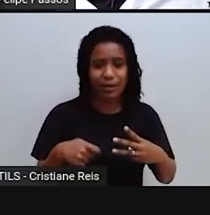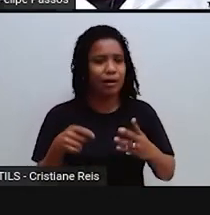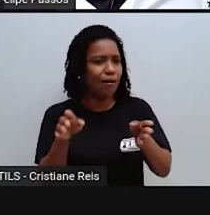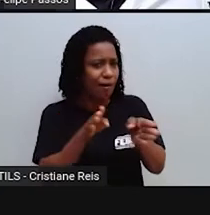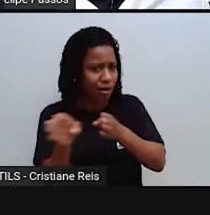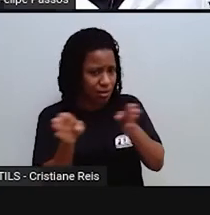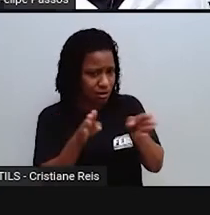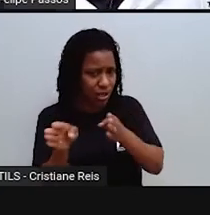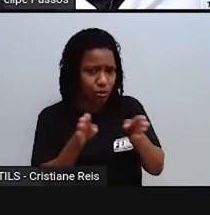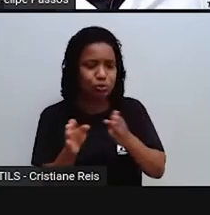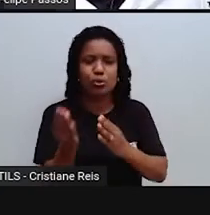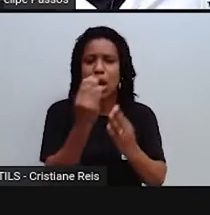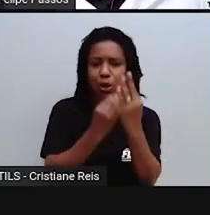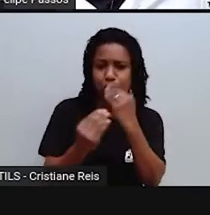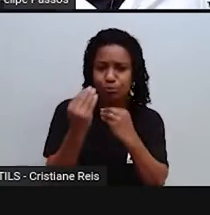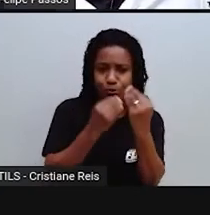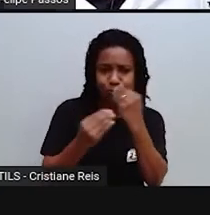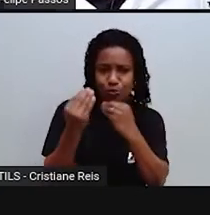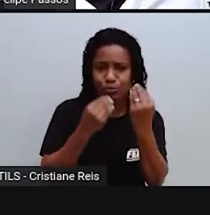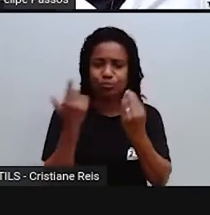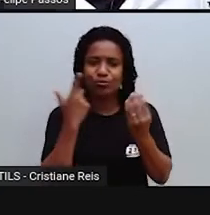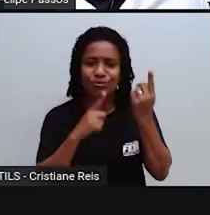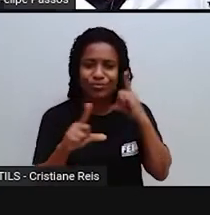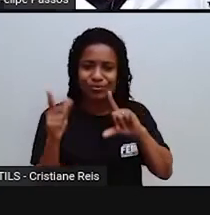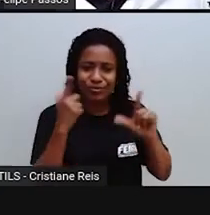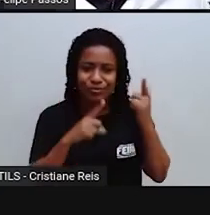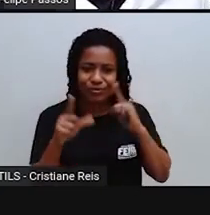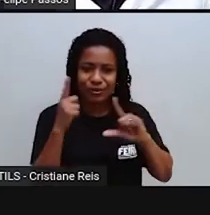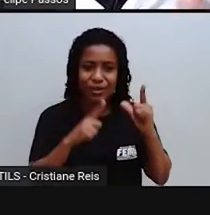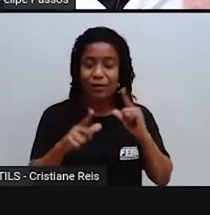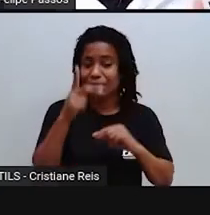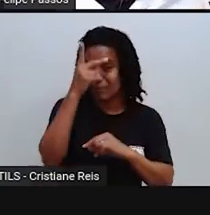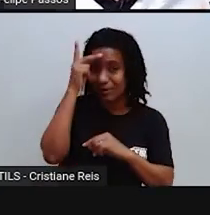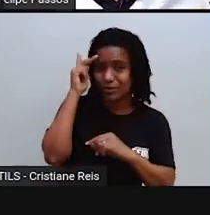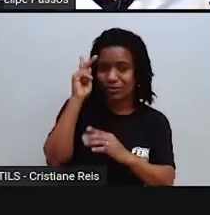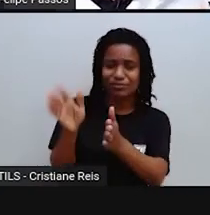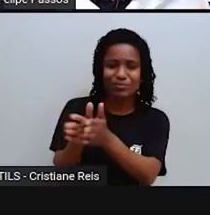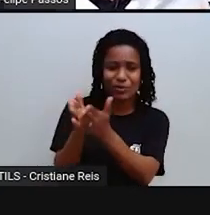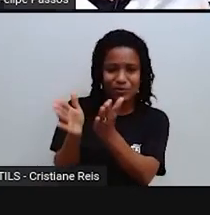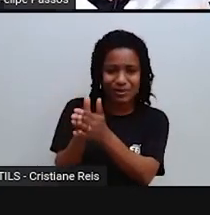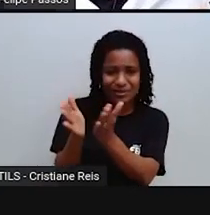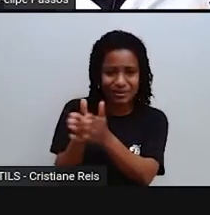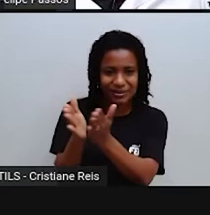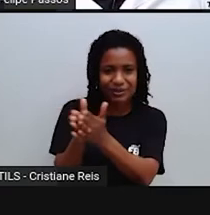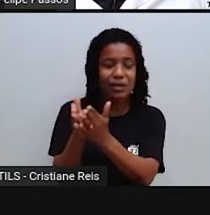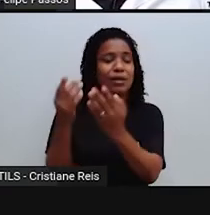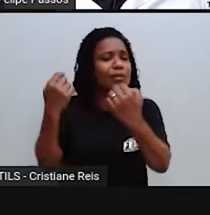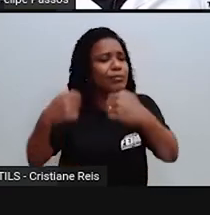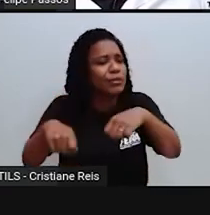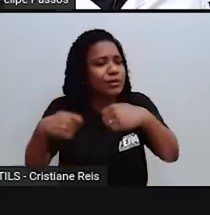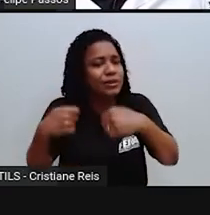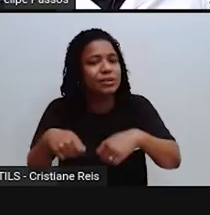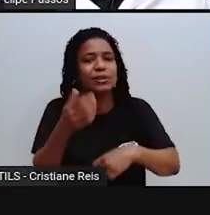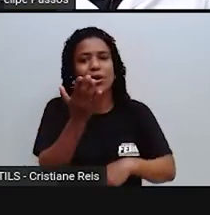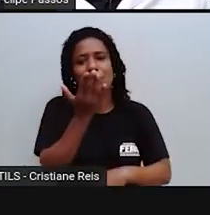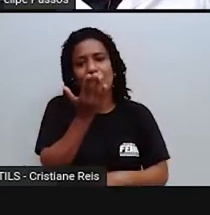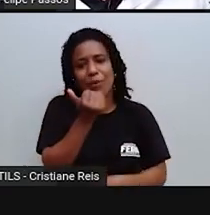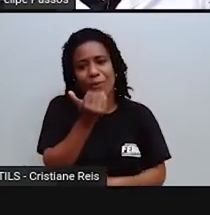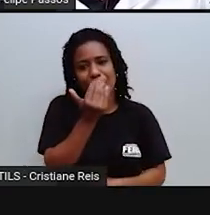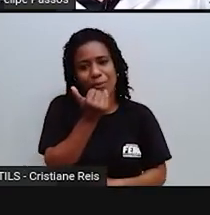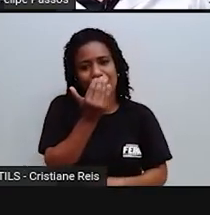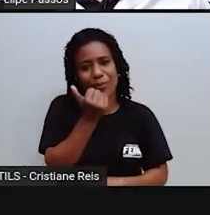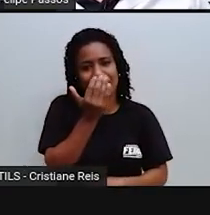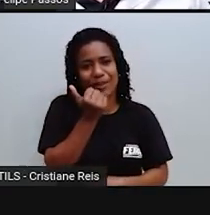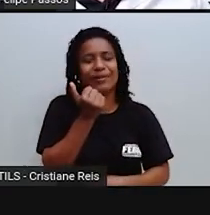à alimentação, principalmente pessoas em situações vulneráveis. Então, aquelas pessoas na faixa da pobreza que a gente comentou, elas